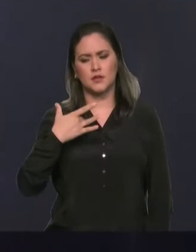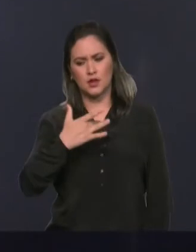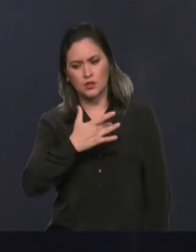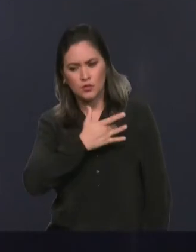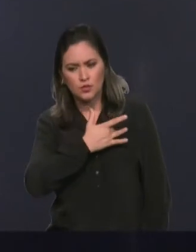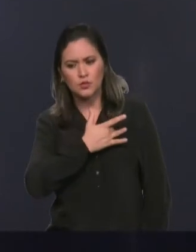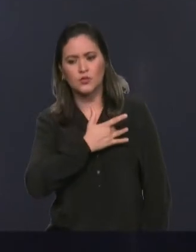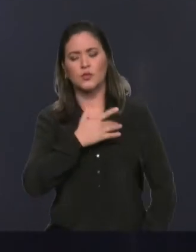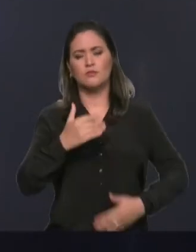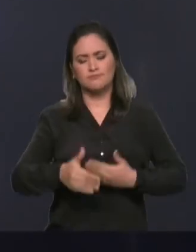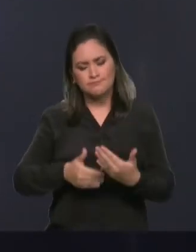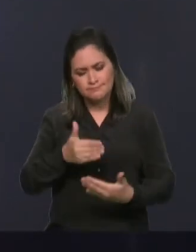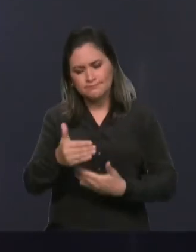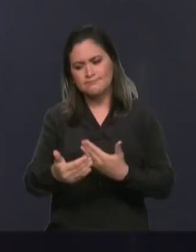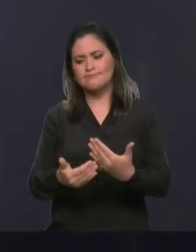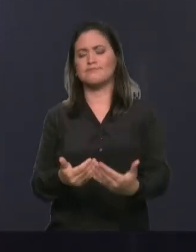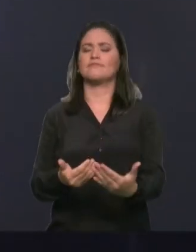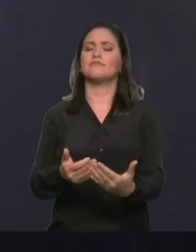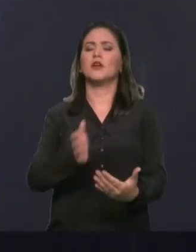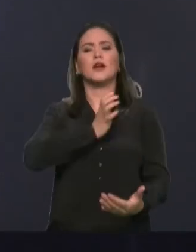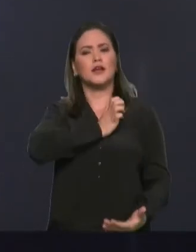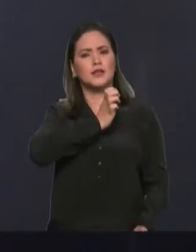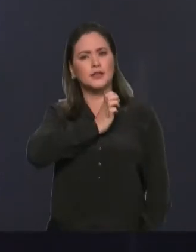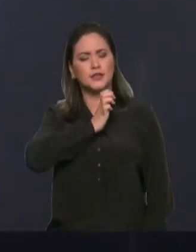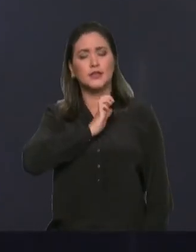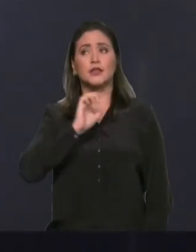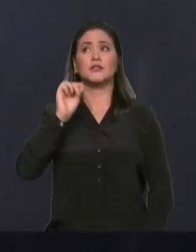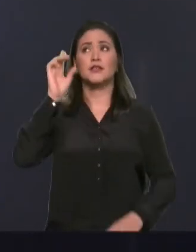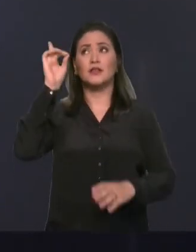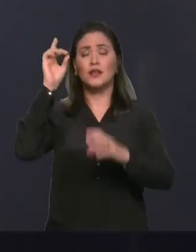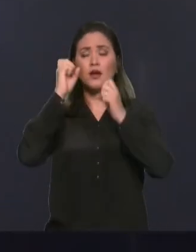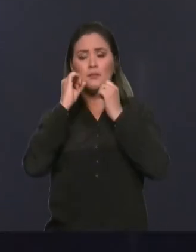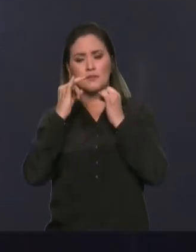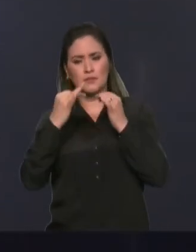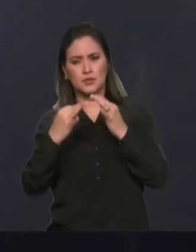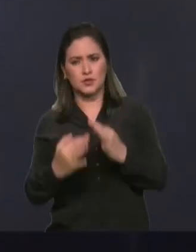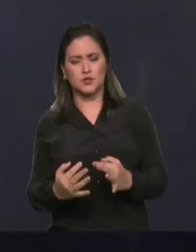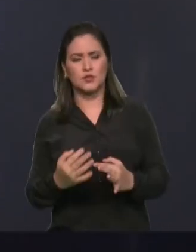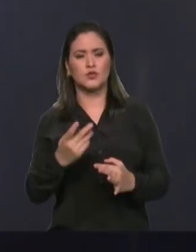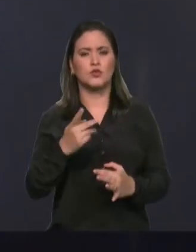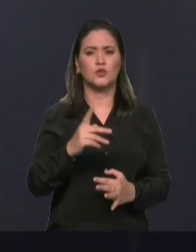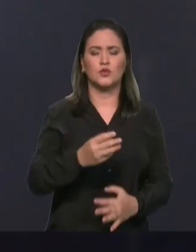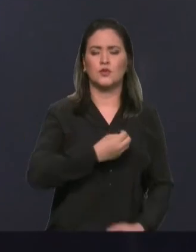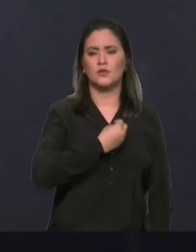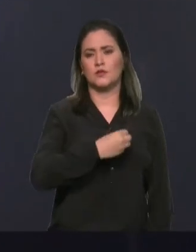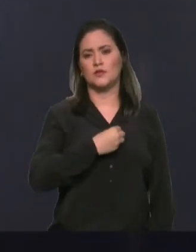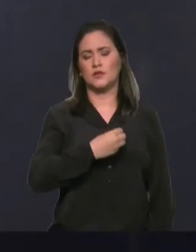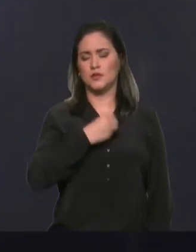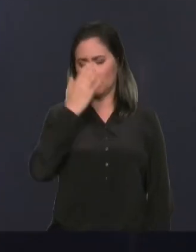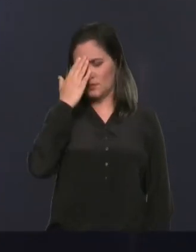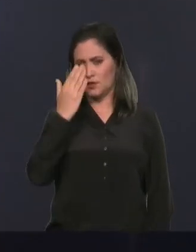designos divinos realizem os seus sonhos. Muito obrigado e voto sim pela matéria, presidente. Obrigado,